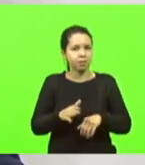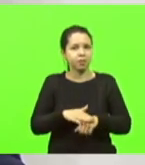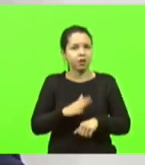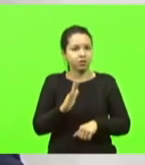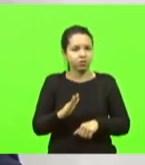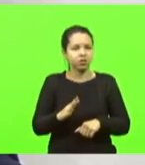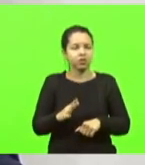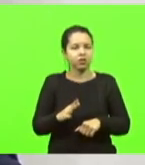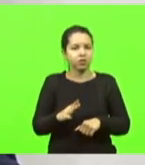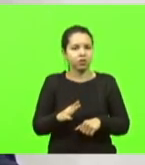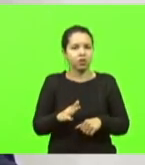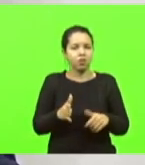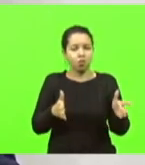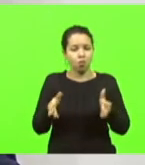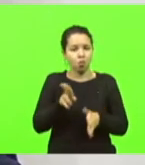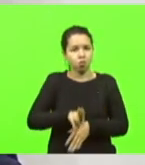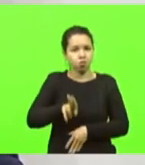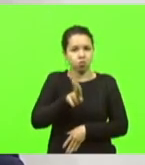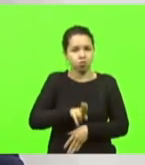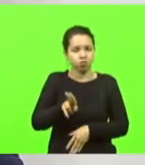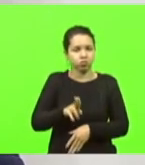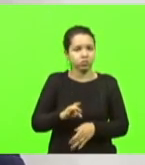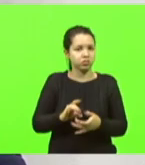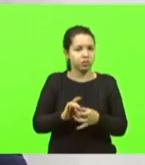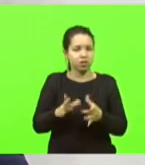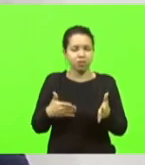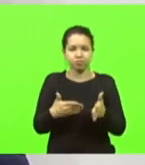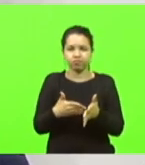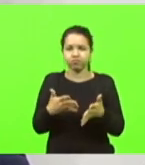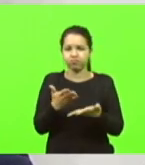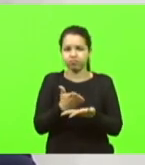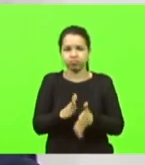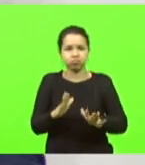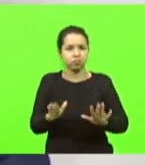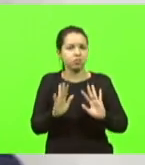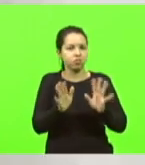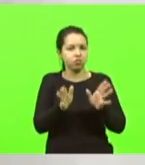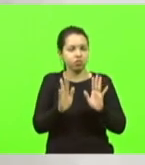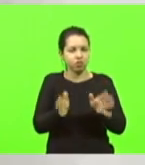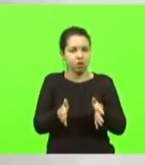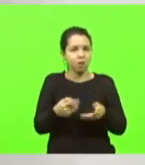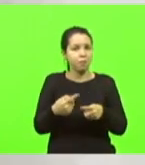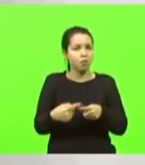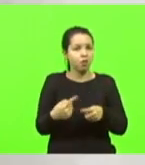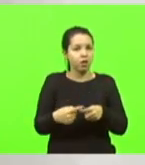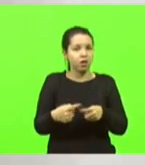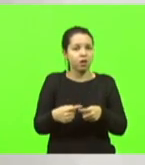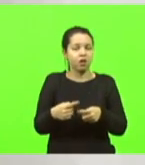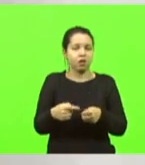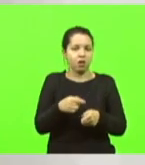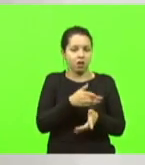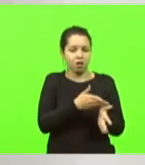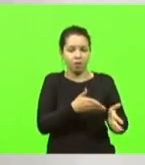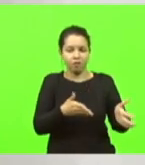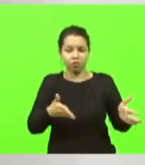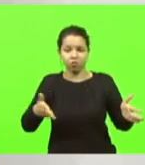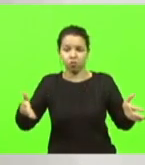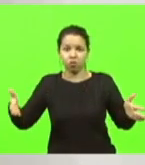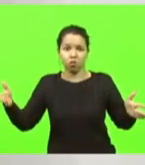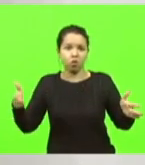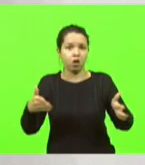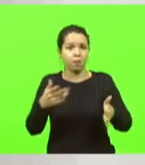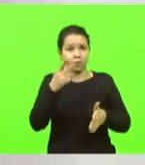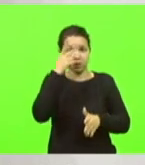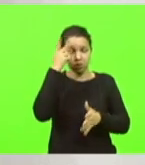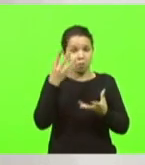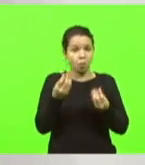permitiria, no bom sentido, uma vez que ela não foi feita para suportar todo esse tráfego intenso,